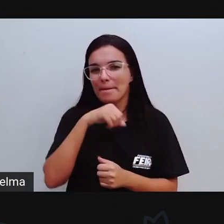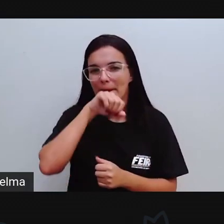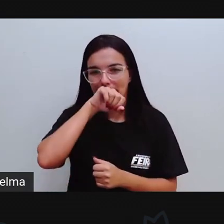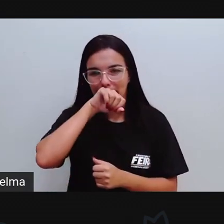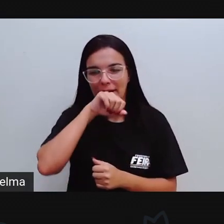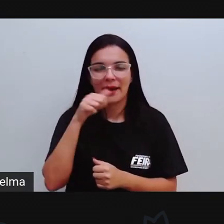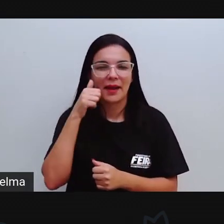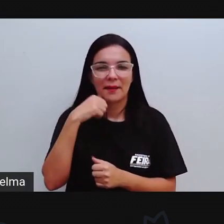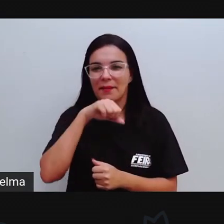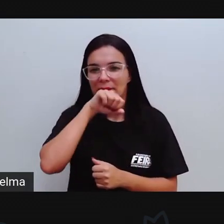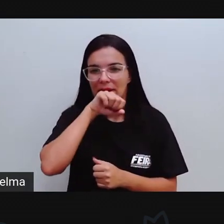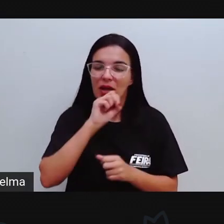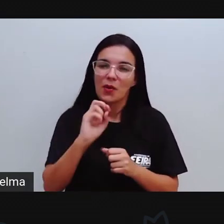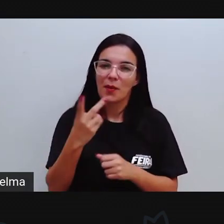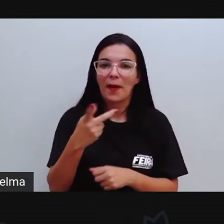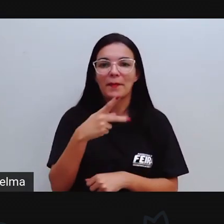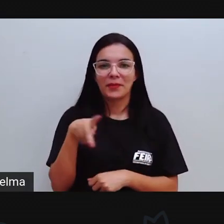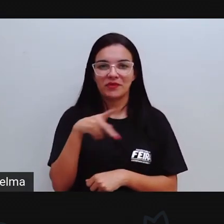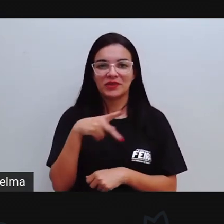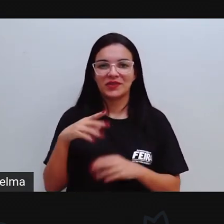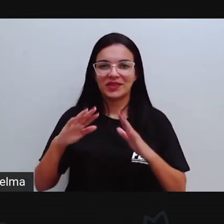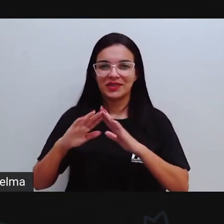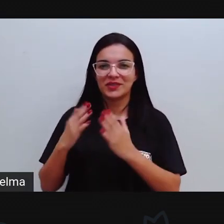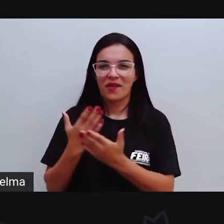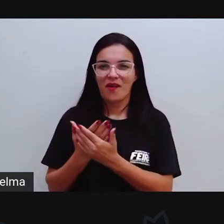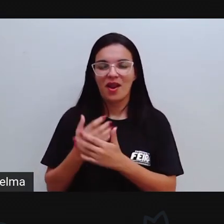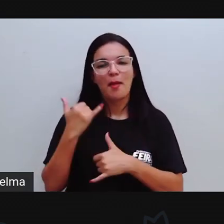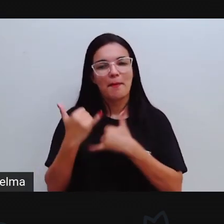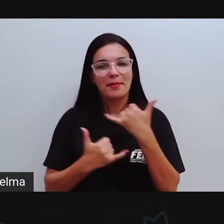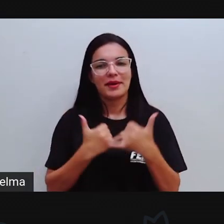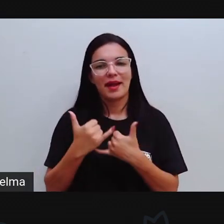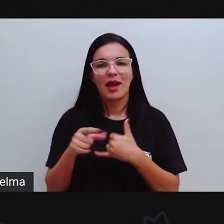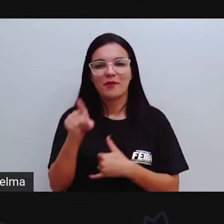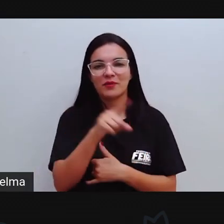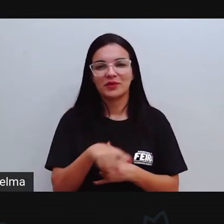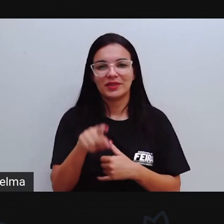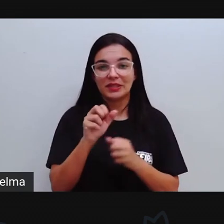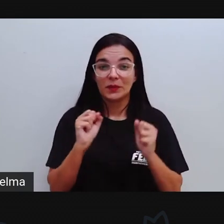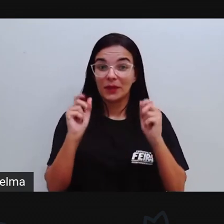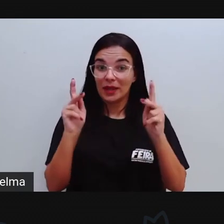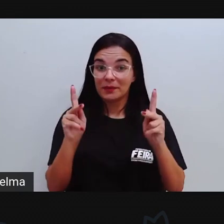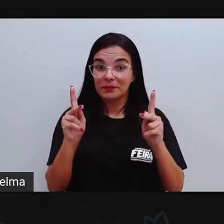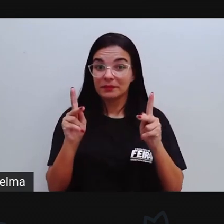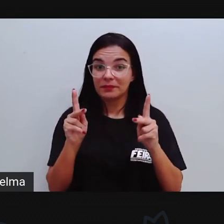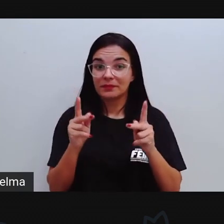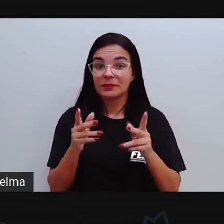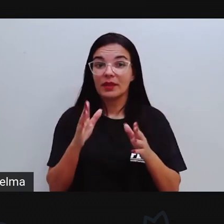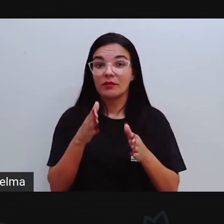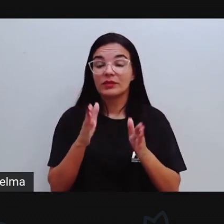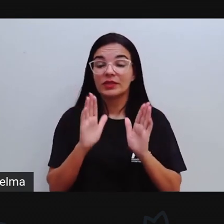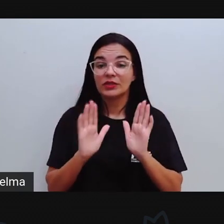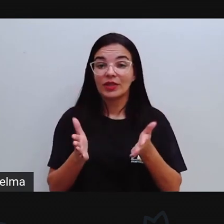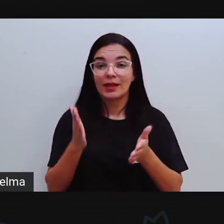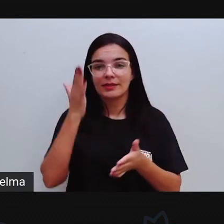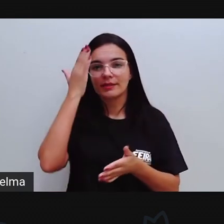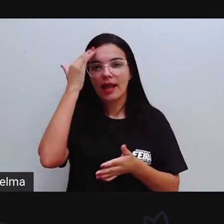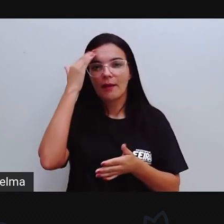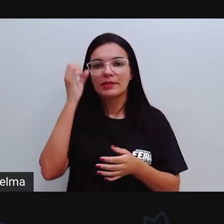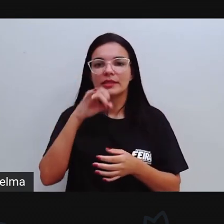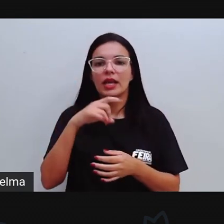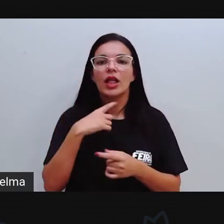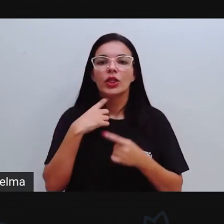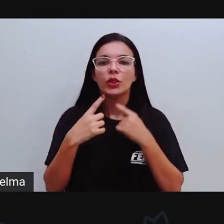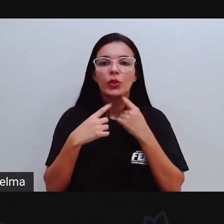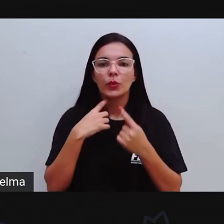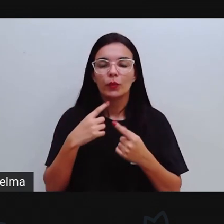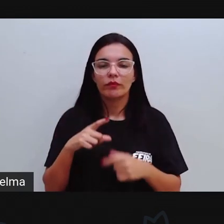mamãe, à Pró na escola, para jogar com vocês, tá bom? Bom, já sabem, todas as dúvidas que